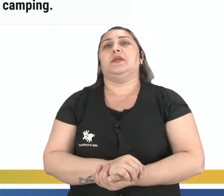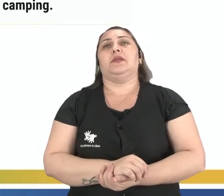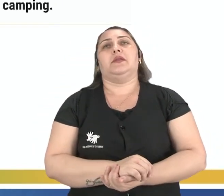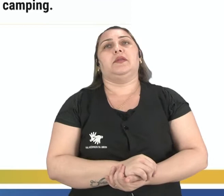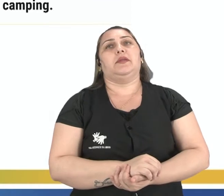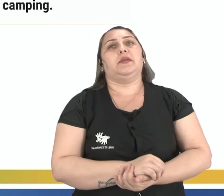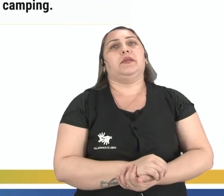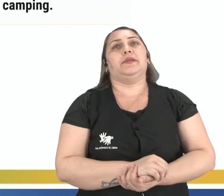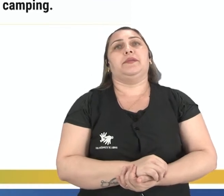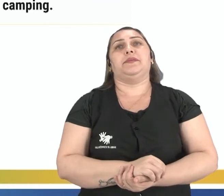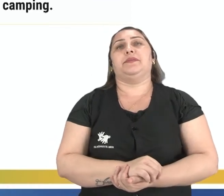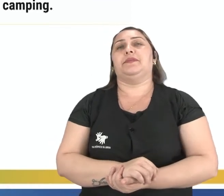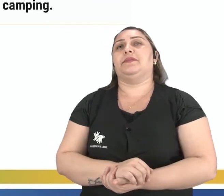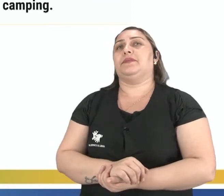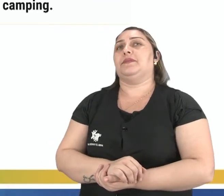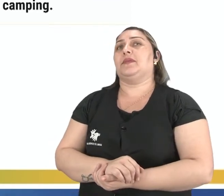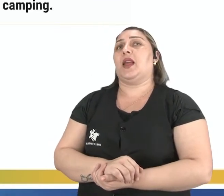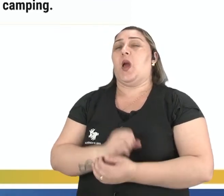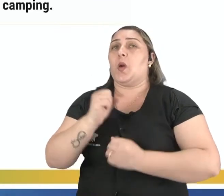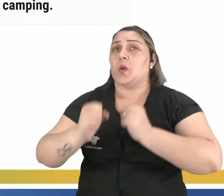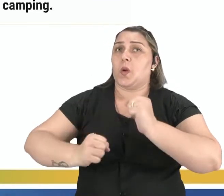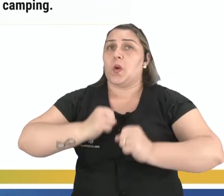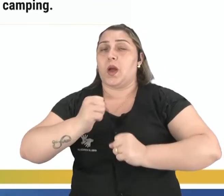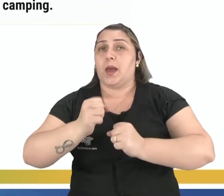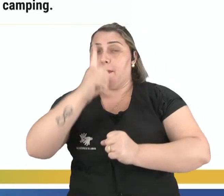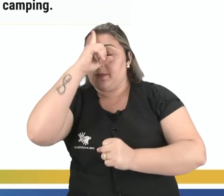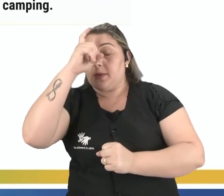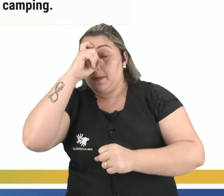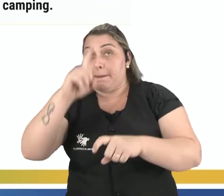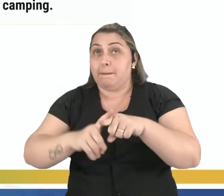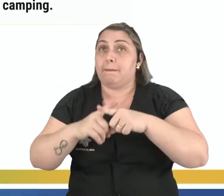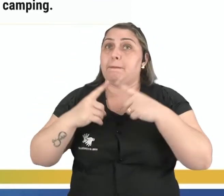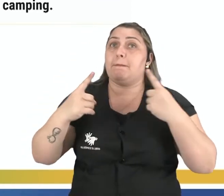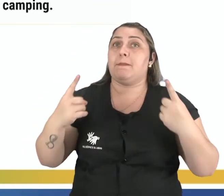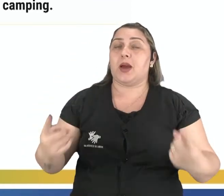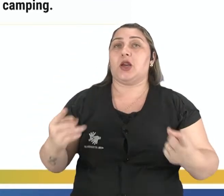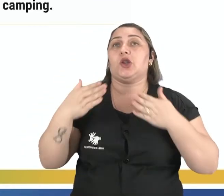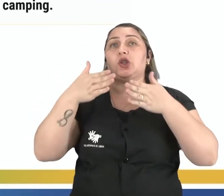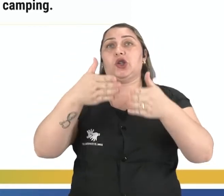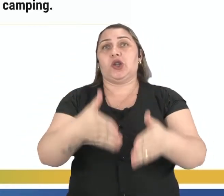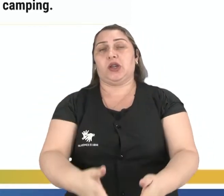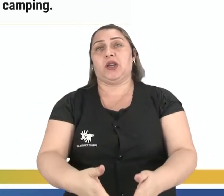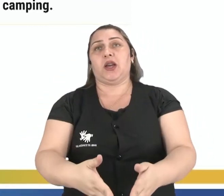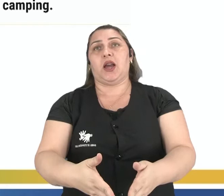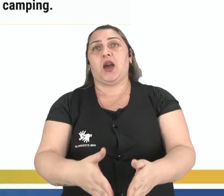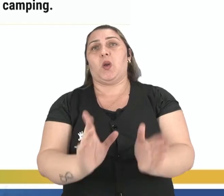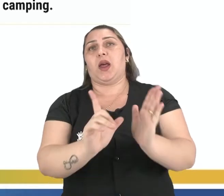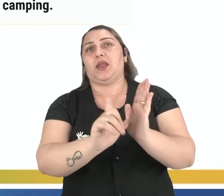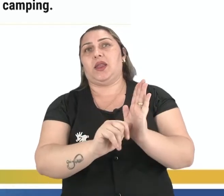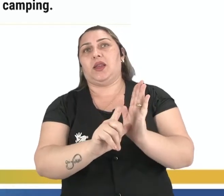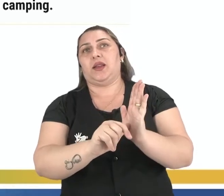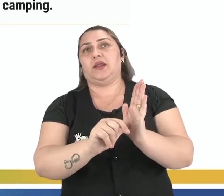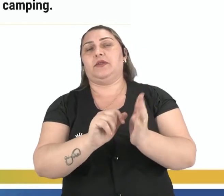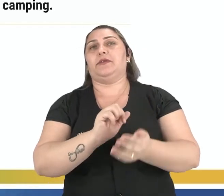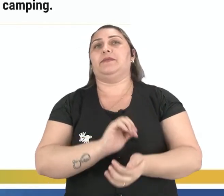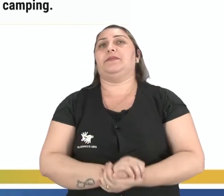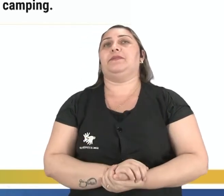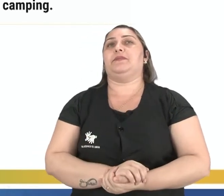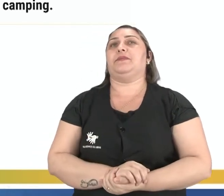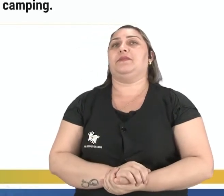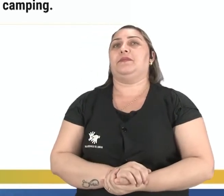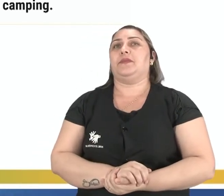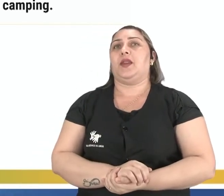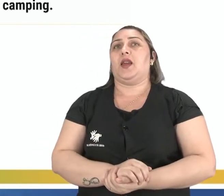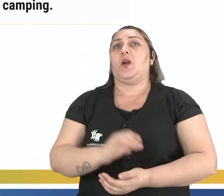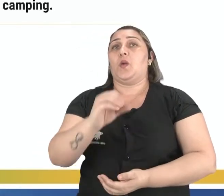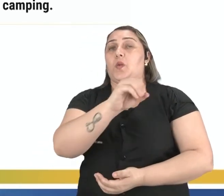too late. Eles correram para o hospital, mas eles chegaram, eles estavam muito atrasados. E